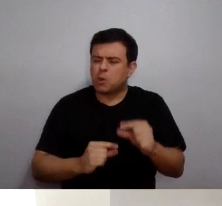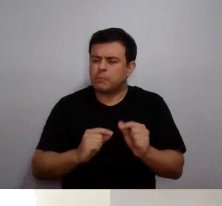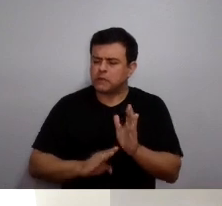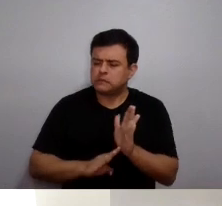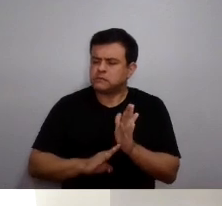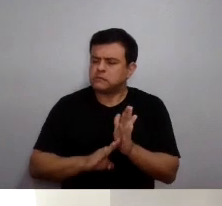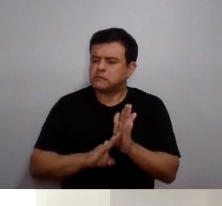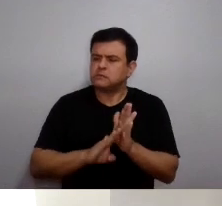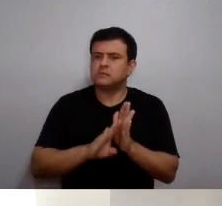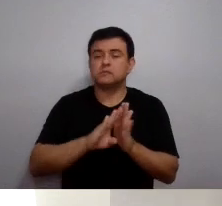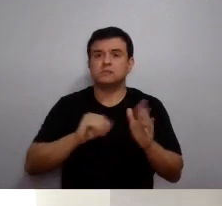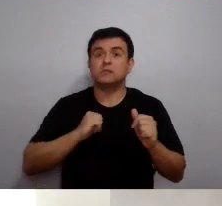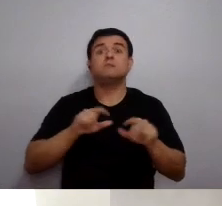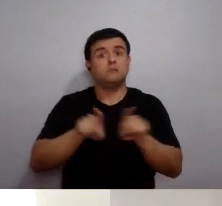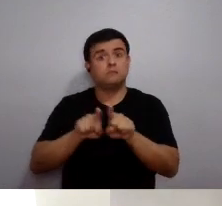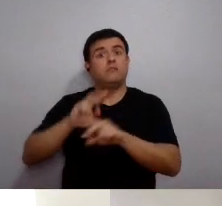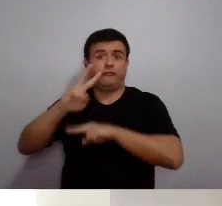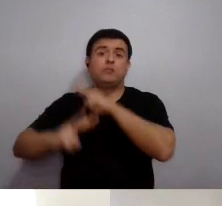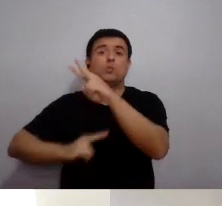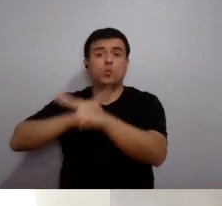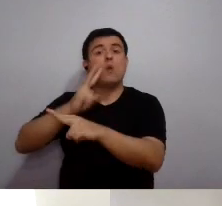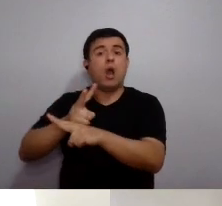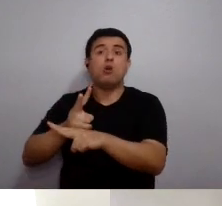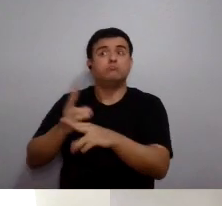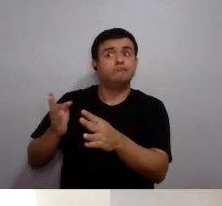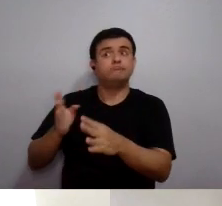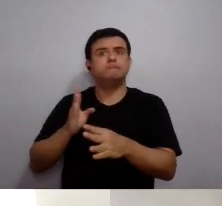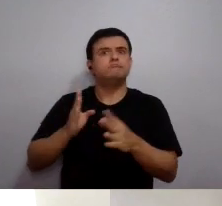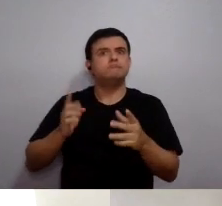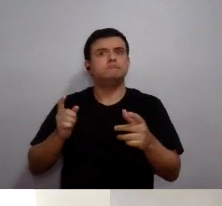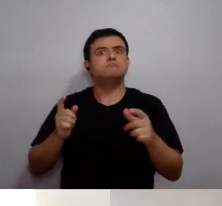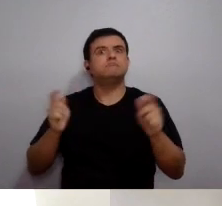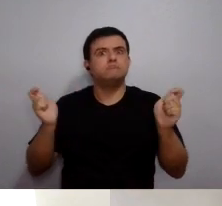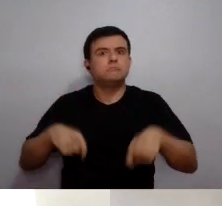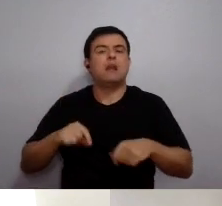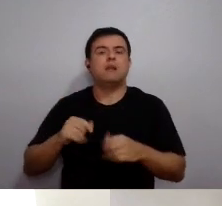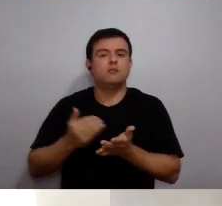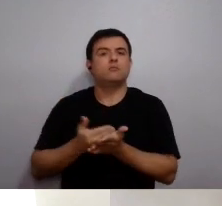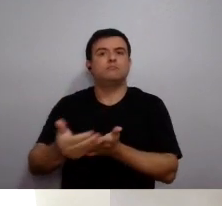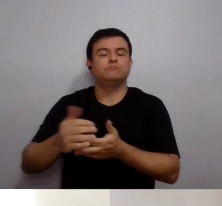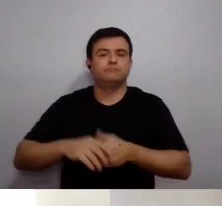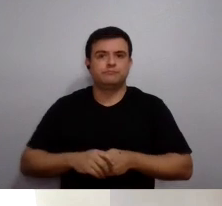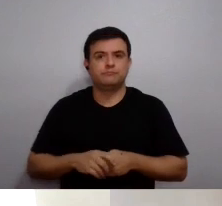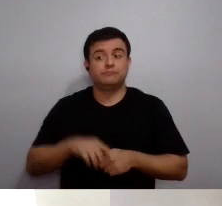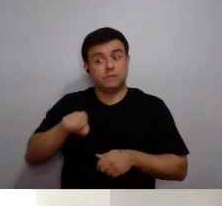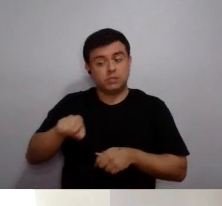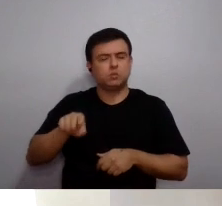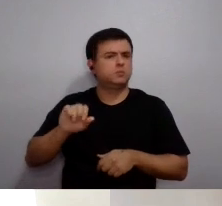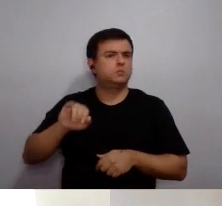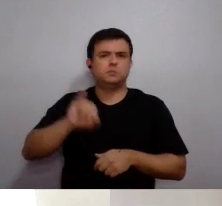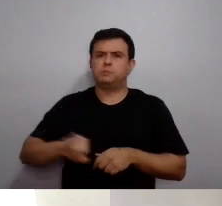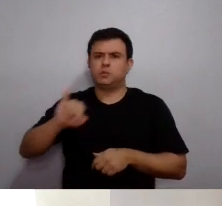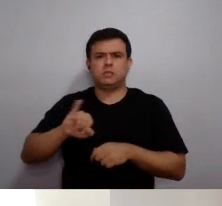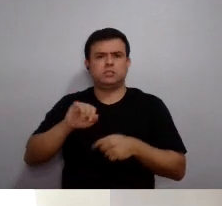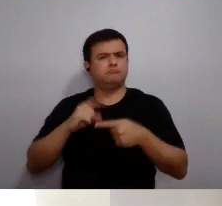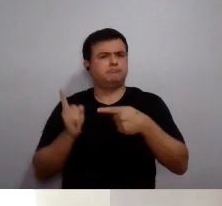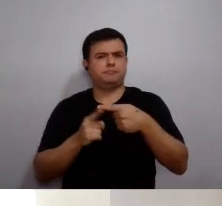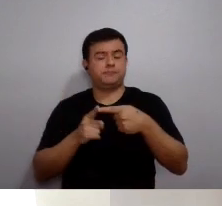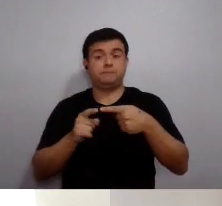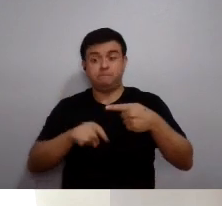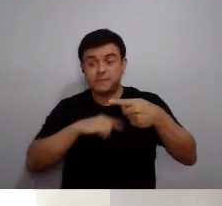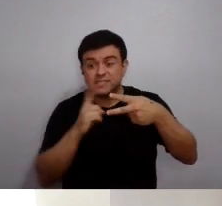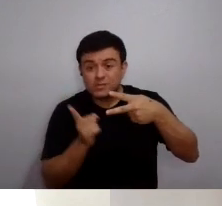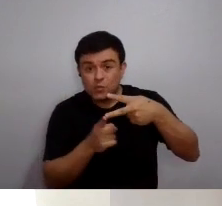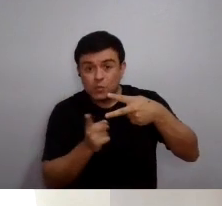gradativa e virtualmente. Eu acho que esse é o aspecto que, primeiro, a ser considerado. O segundo aspecto